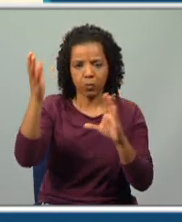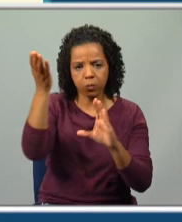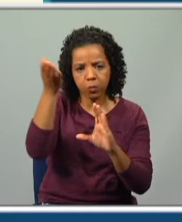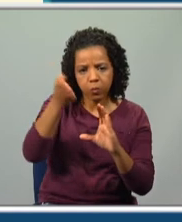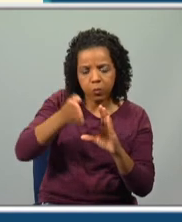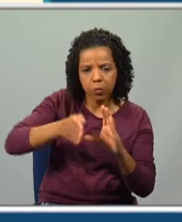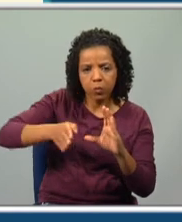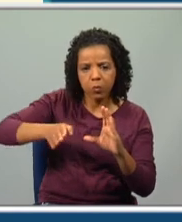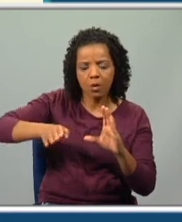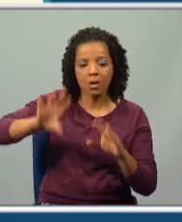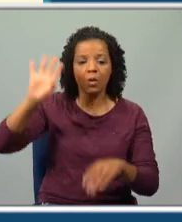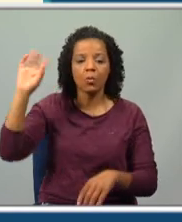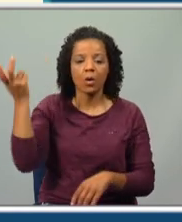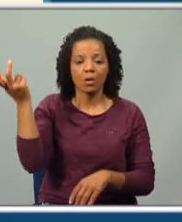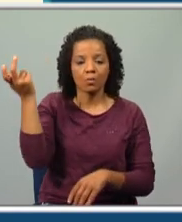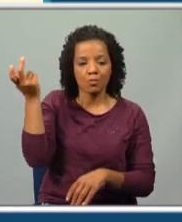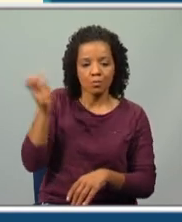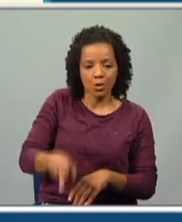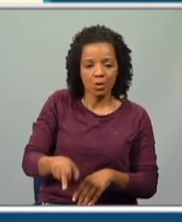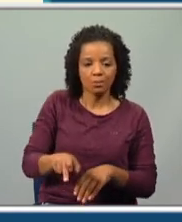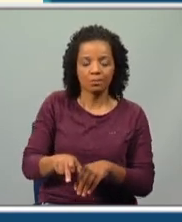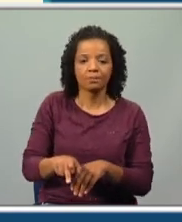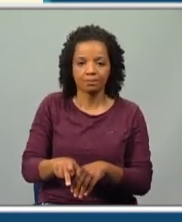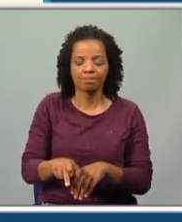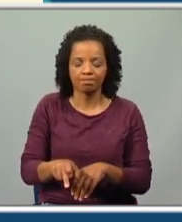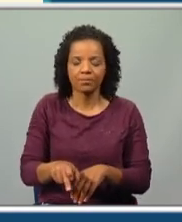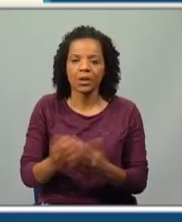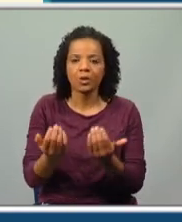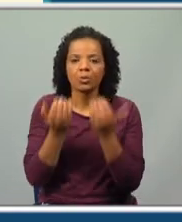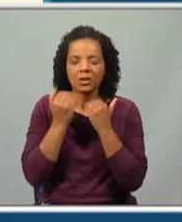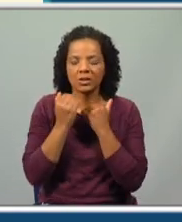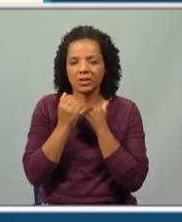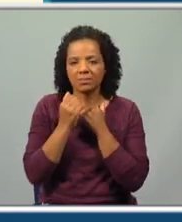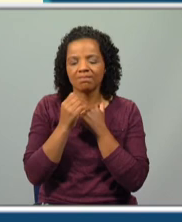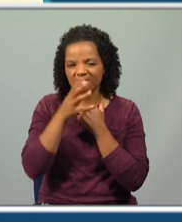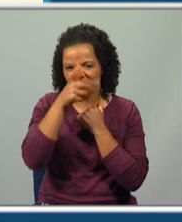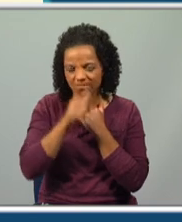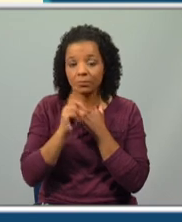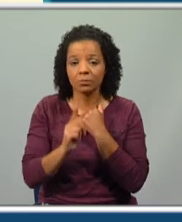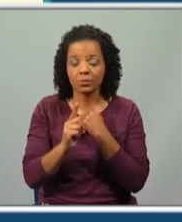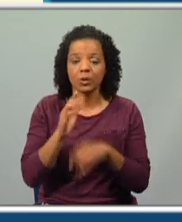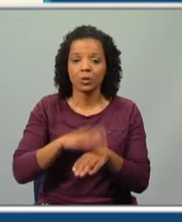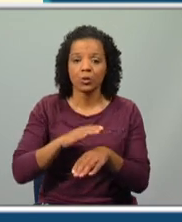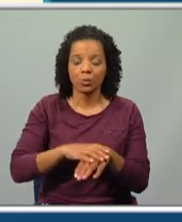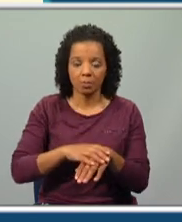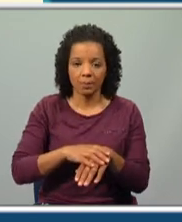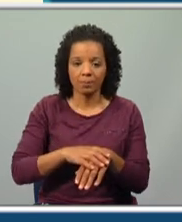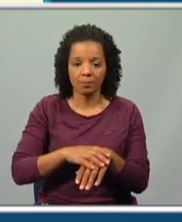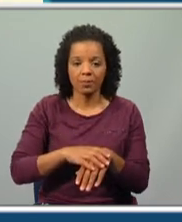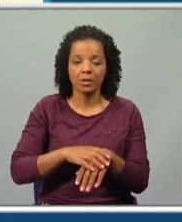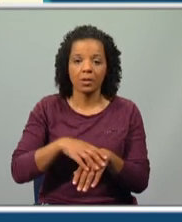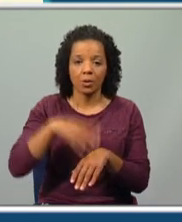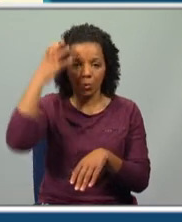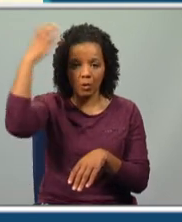minguante, quando chegou a nova amarga de que ele tinha sido assassinado, que tinha morrido em